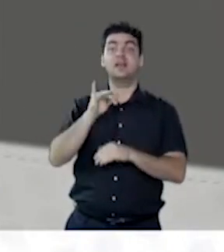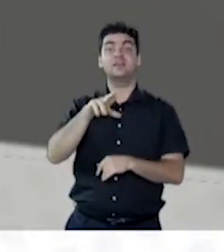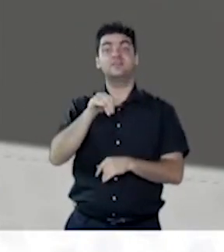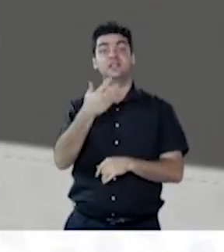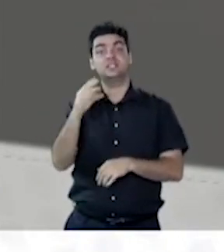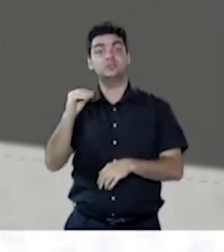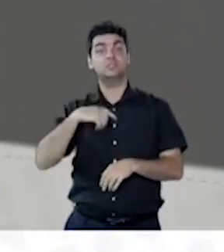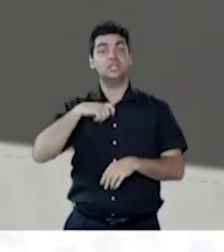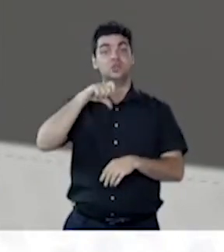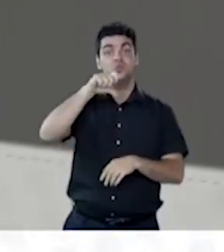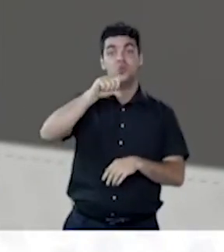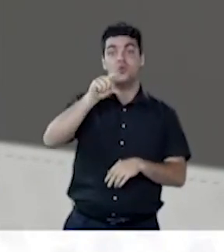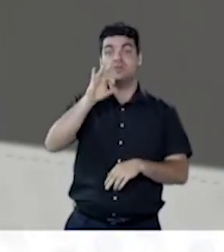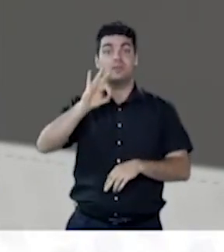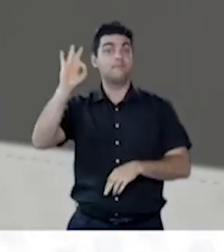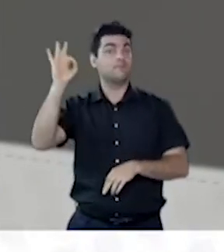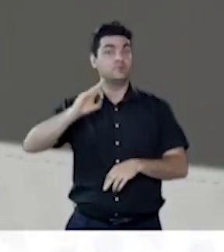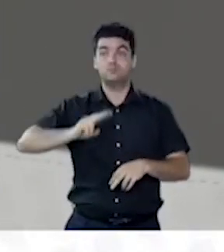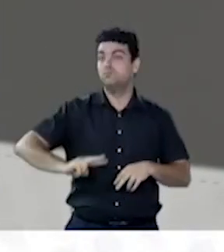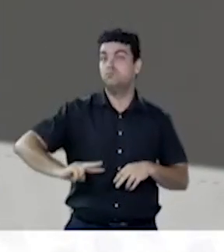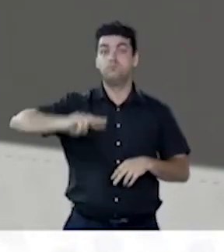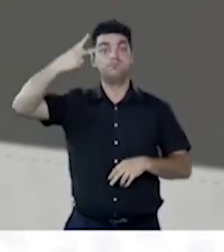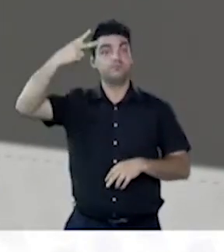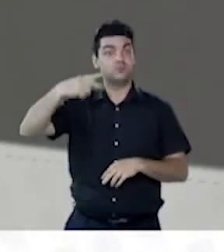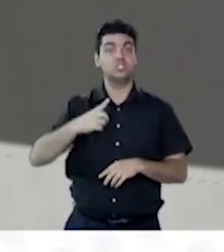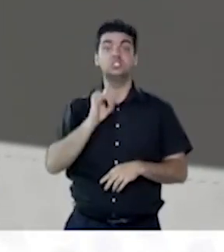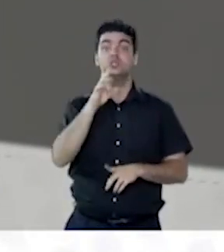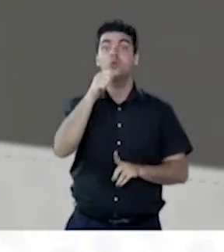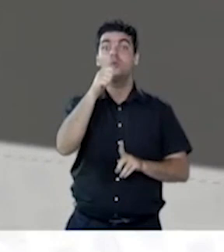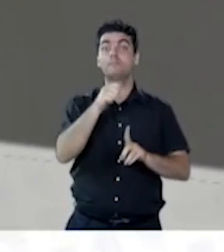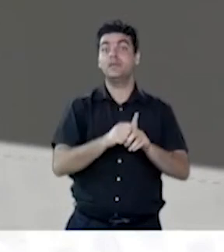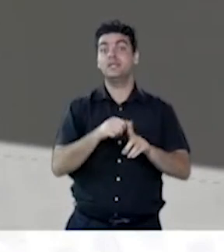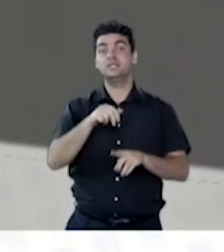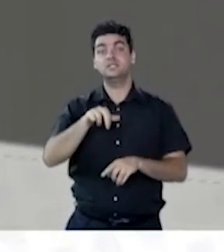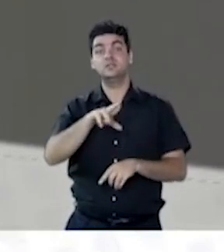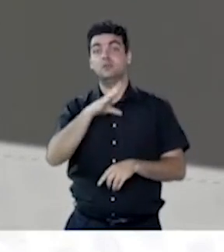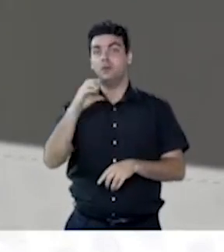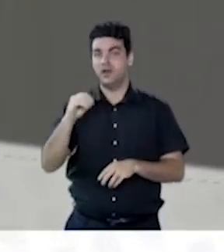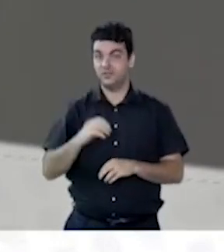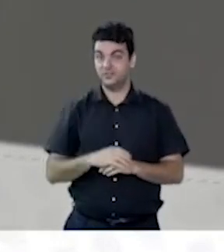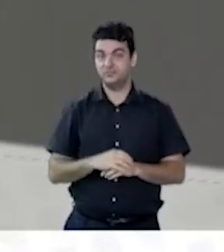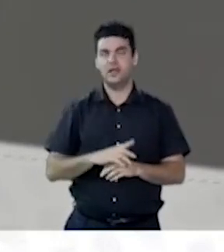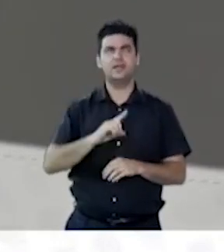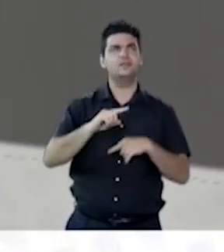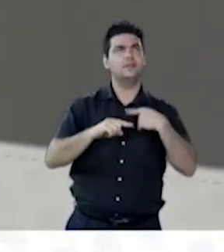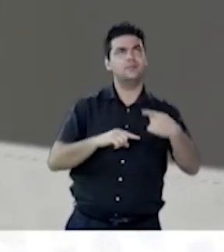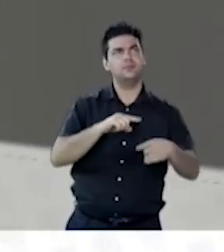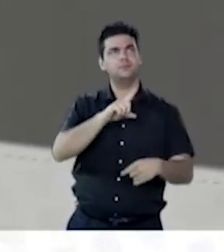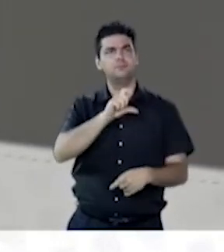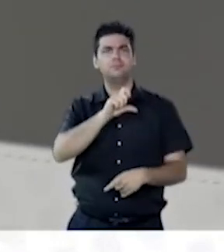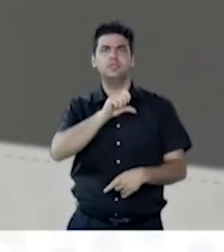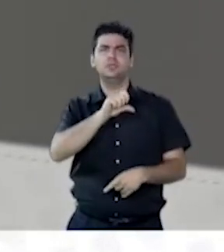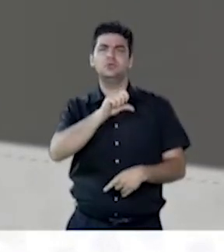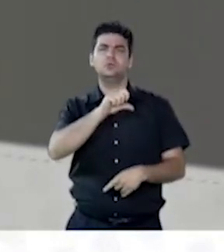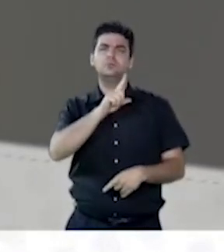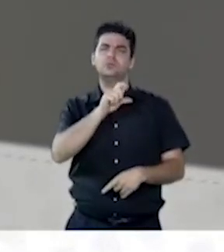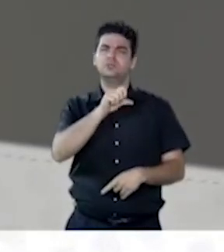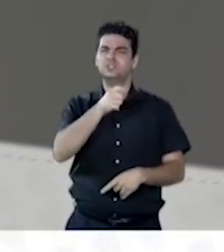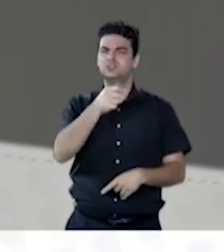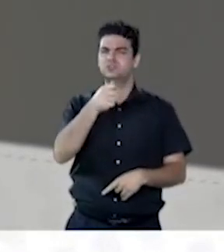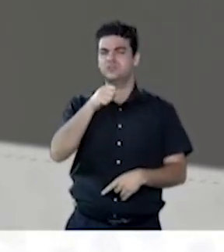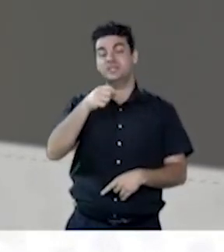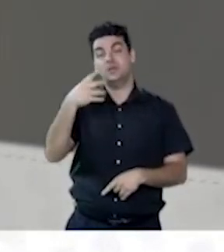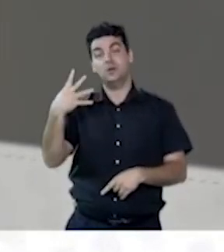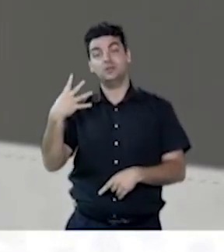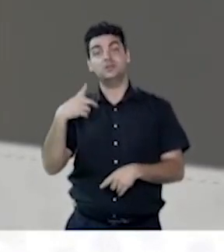a 90% apenas no mês de março, até que em 1994, com o Plano Real,